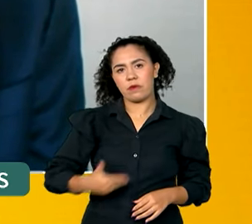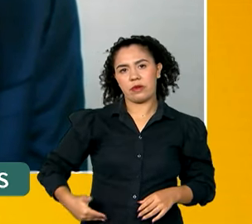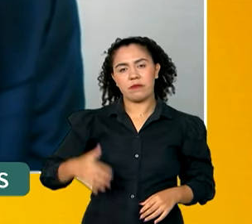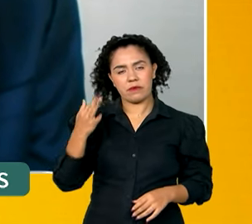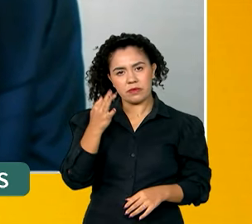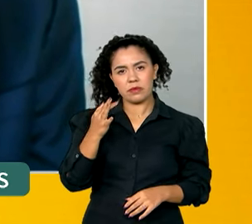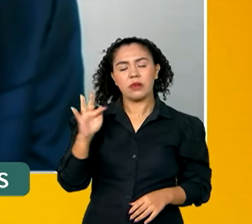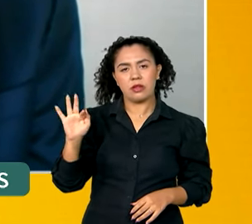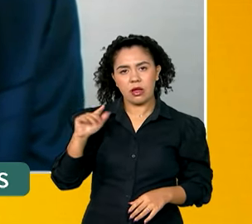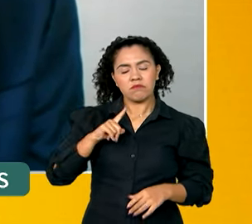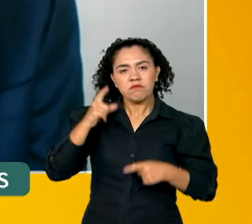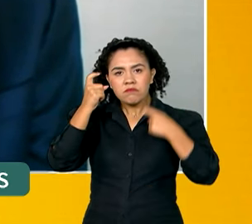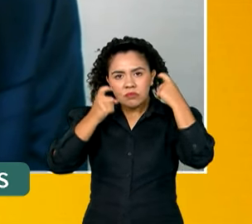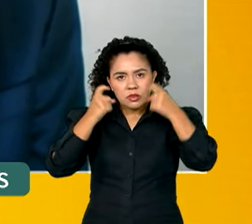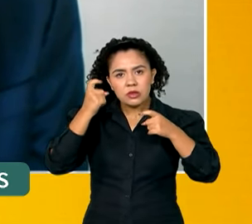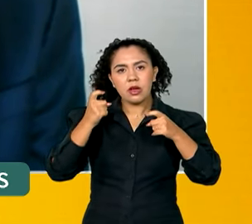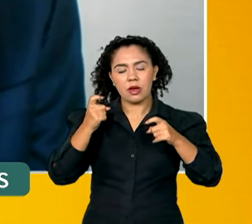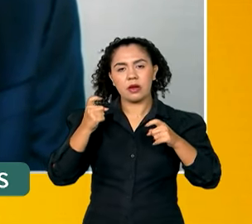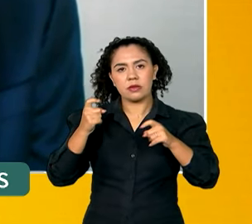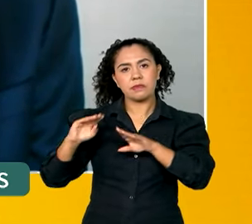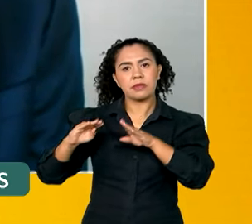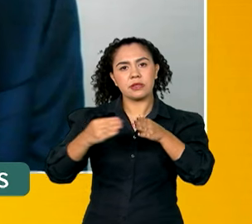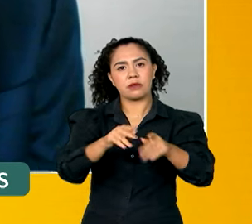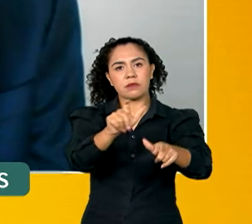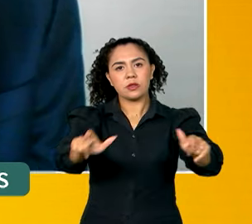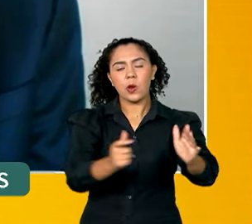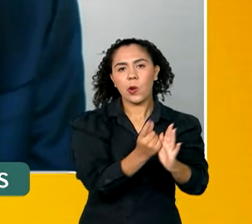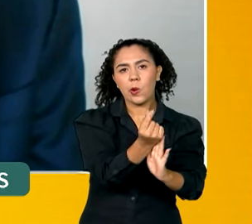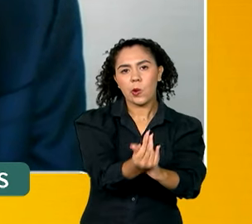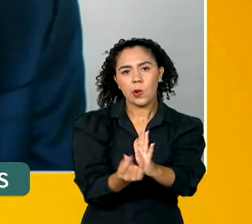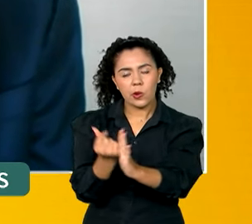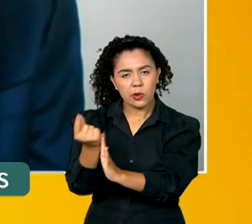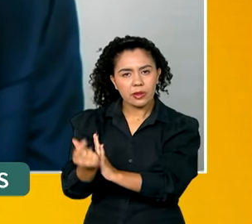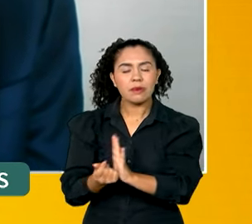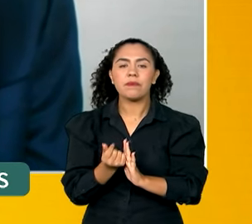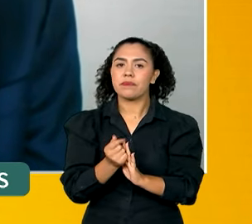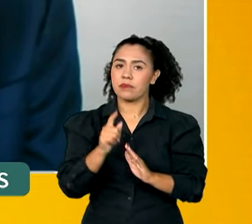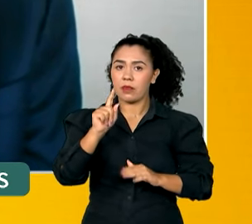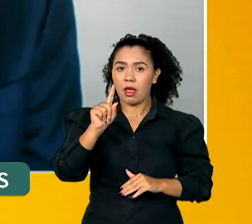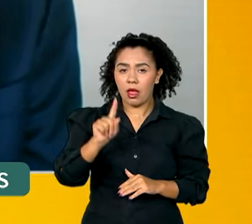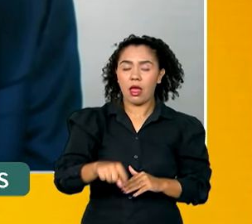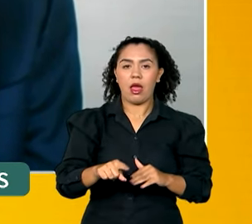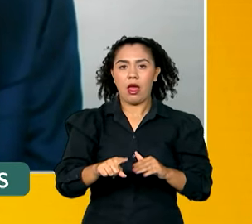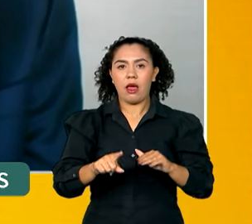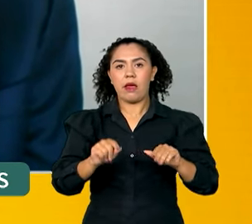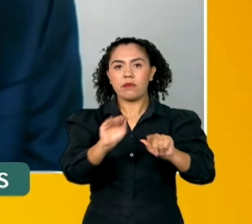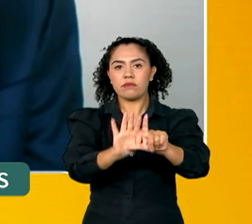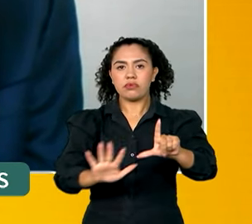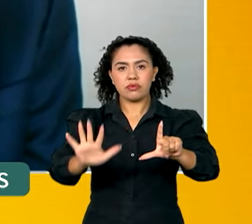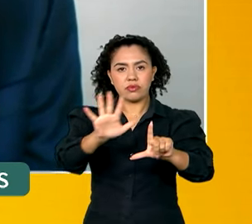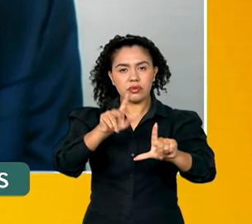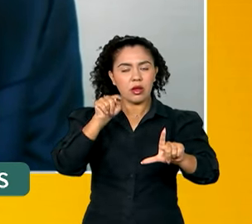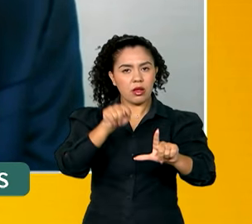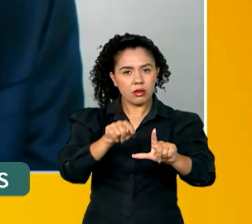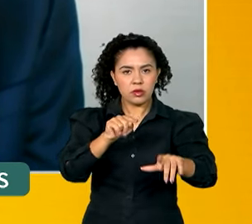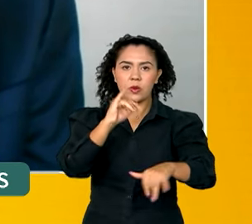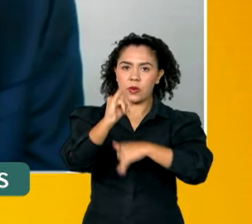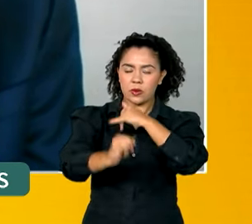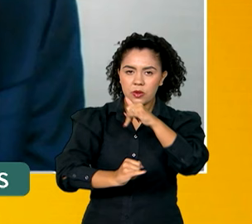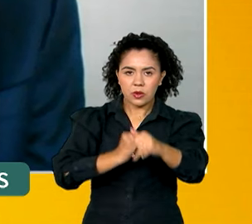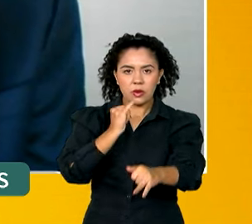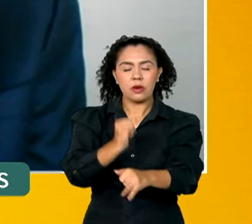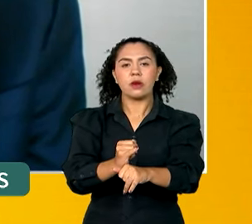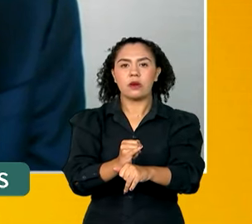as relações de consumidor. Ela é uma plataforma online, ela foi enviada, concedida para a